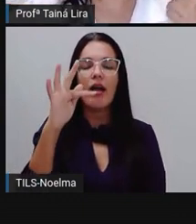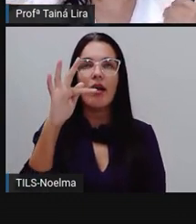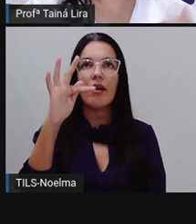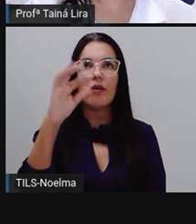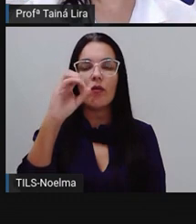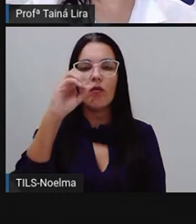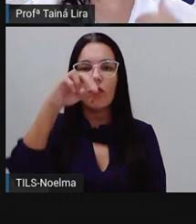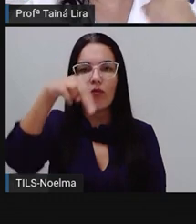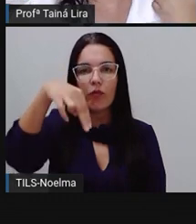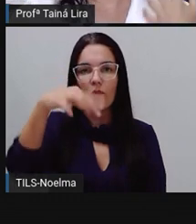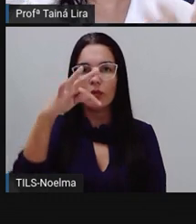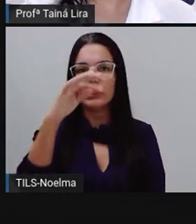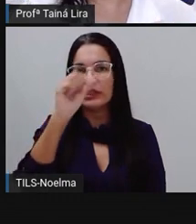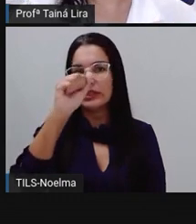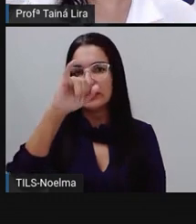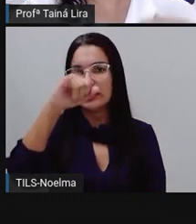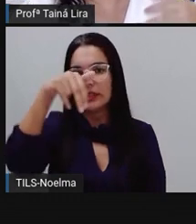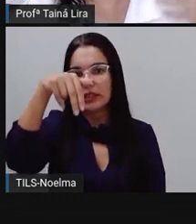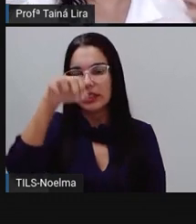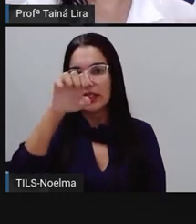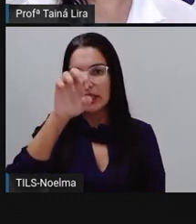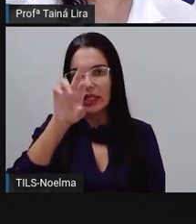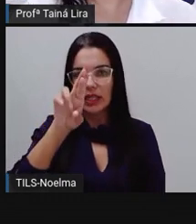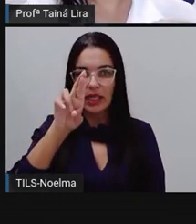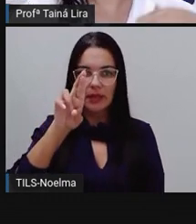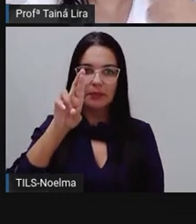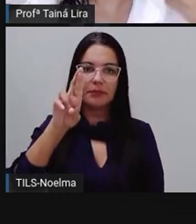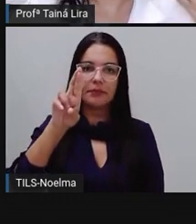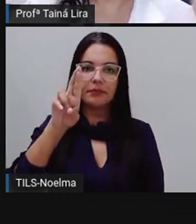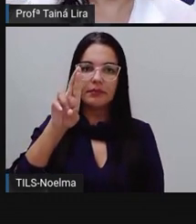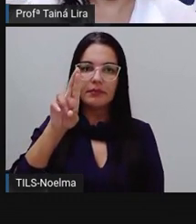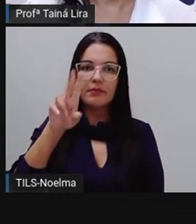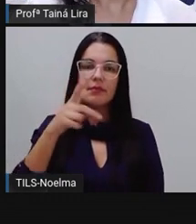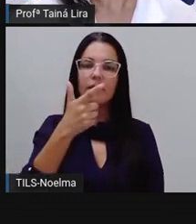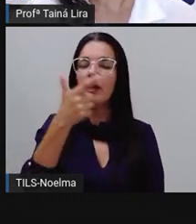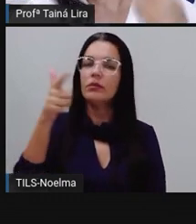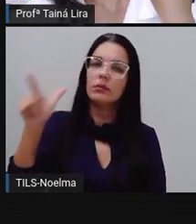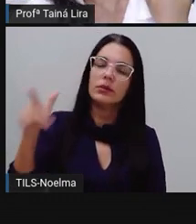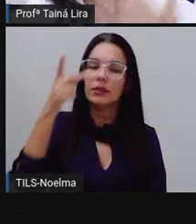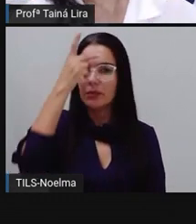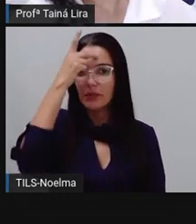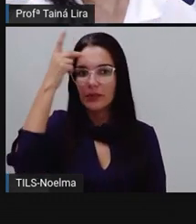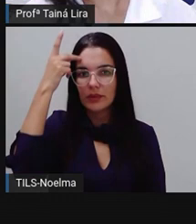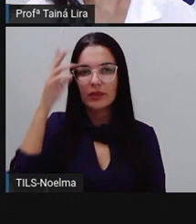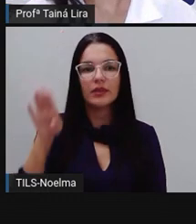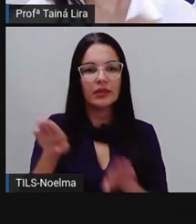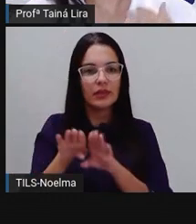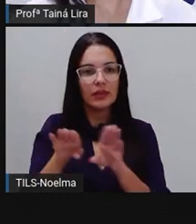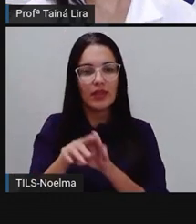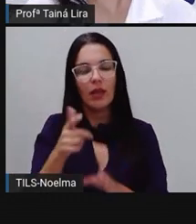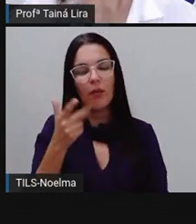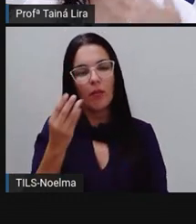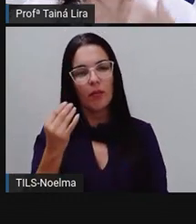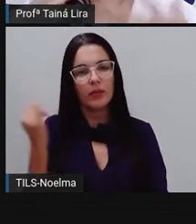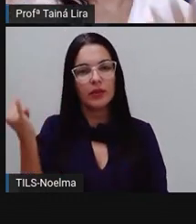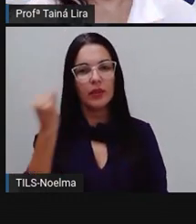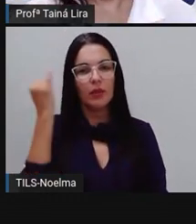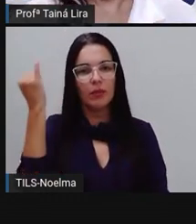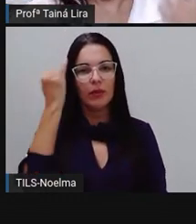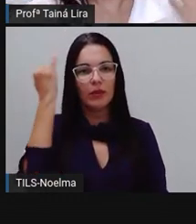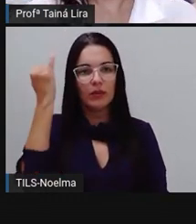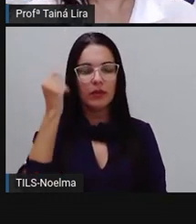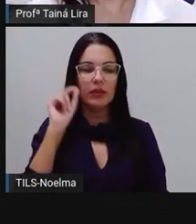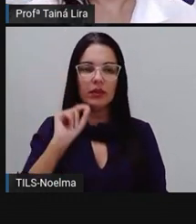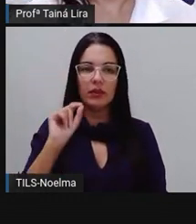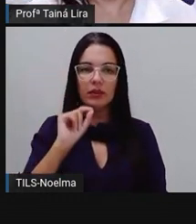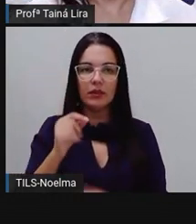na aula anterior eu trouxe Exopo e dessa vez eu trouxe um outro autor, que também é muito importante aí quando a gente fala de